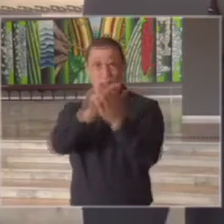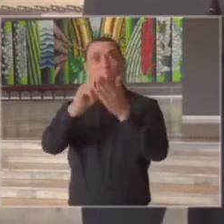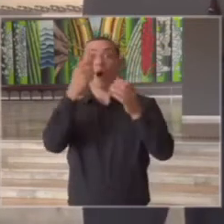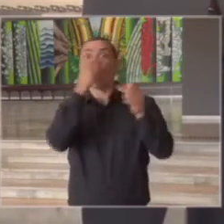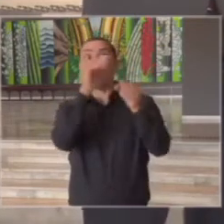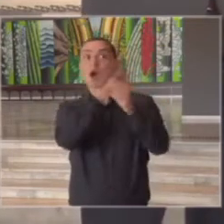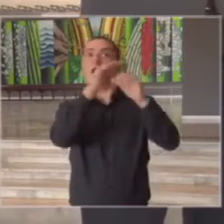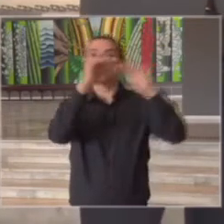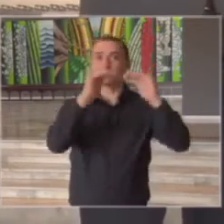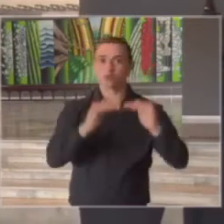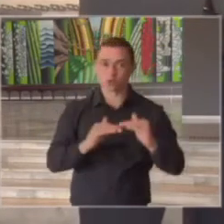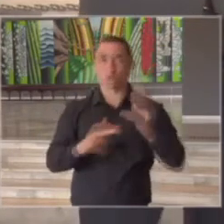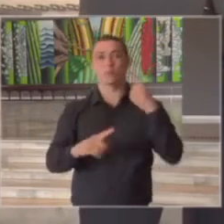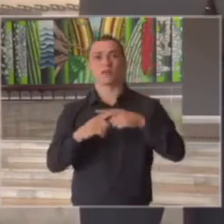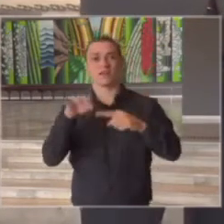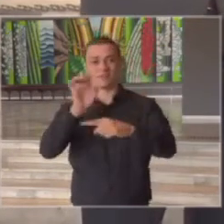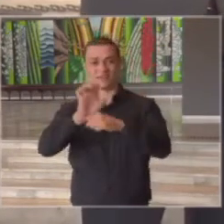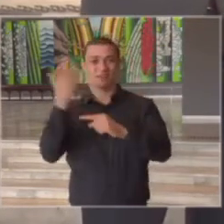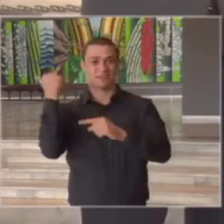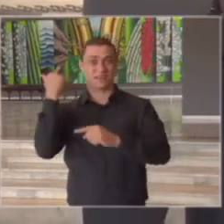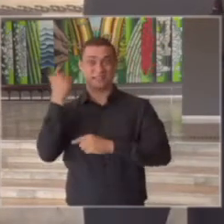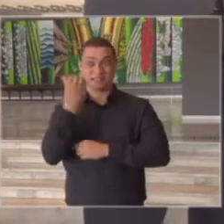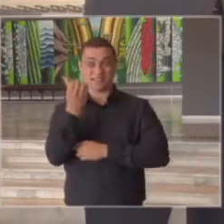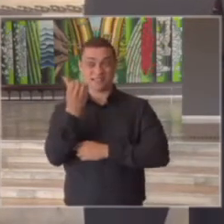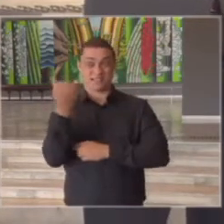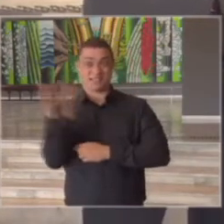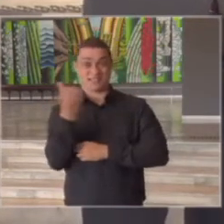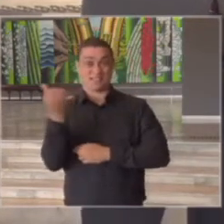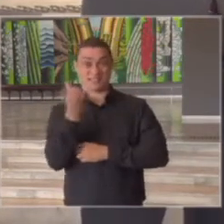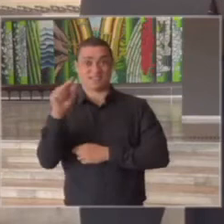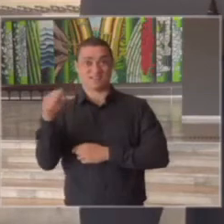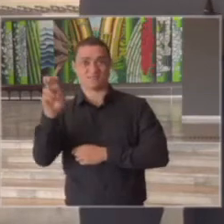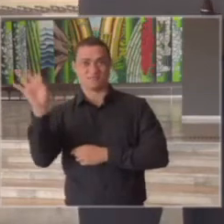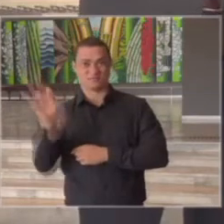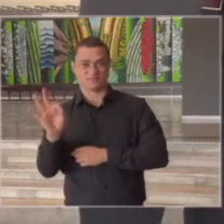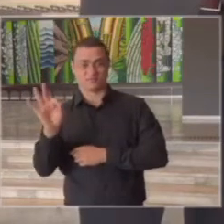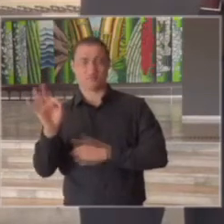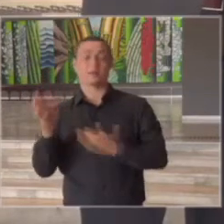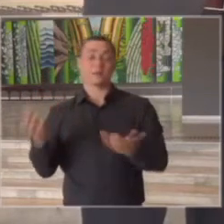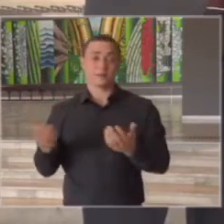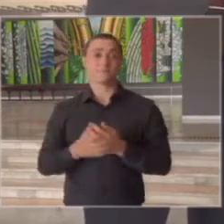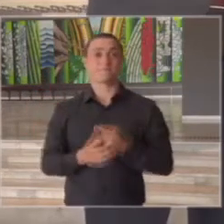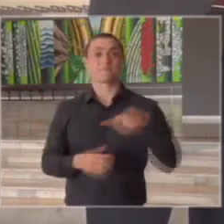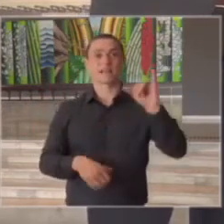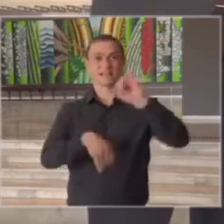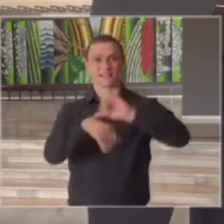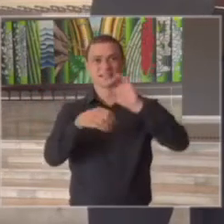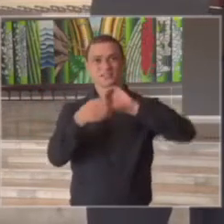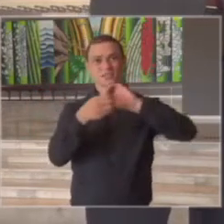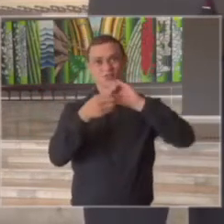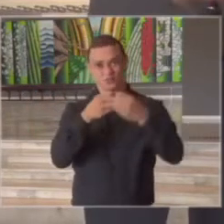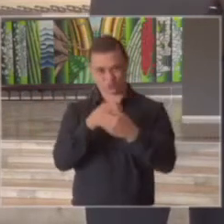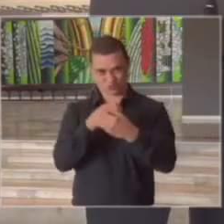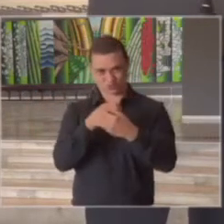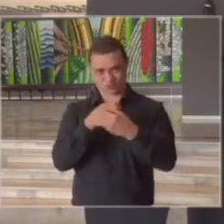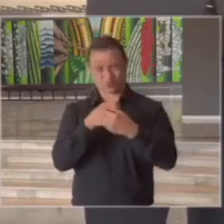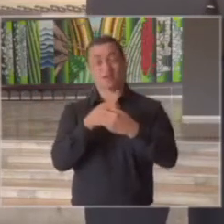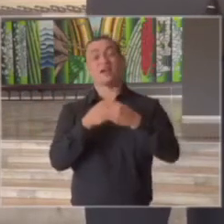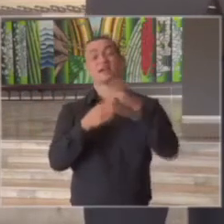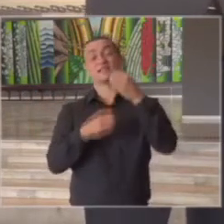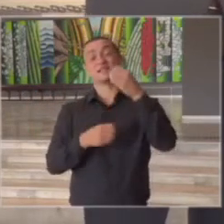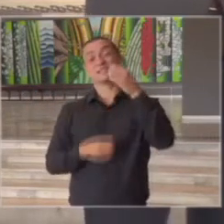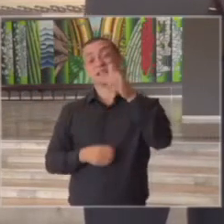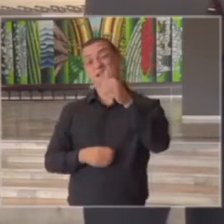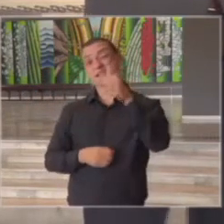que no estado passou para 66,5% e na grande São Paulo de 70